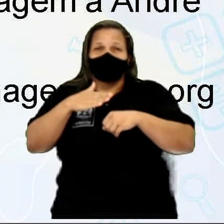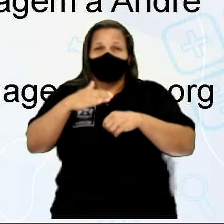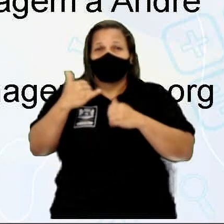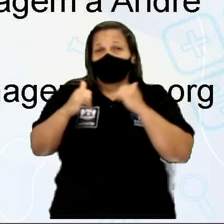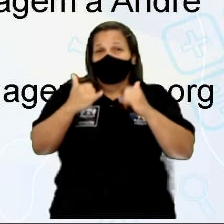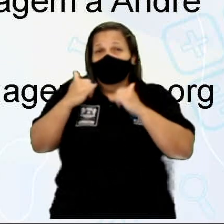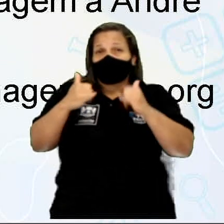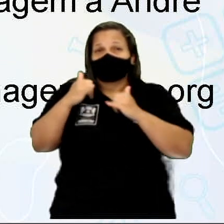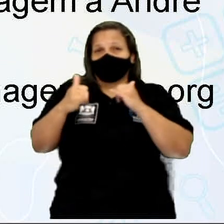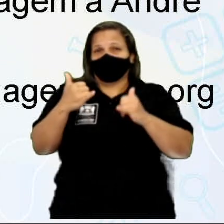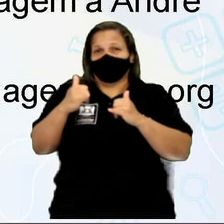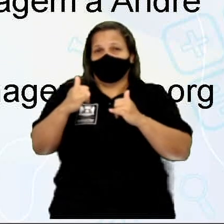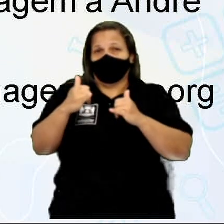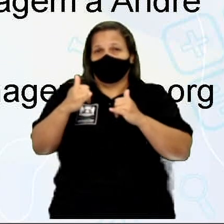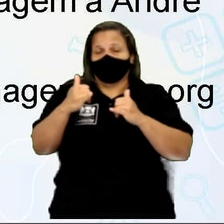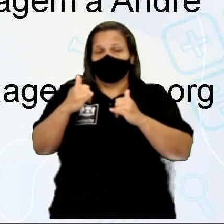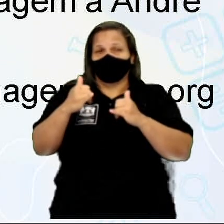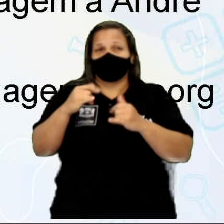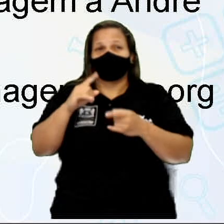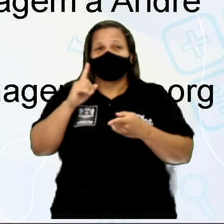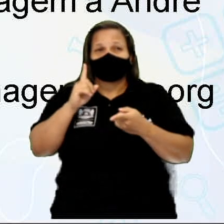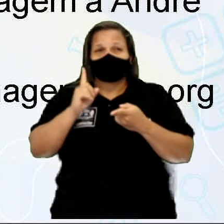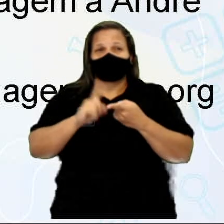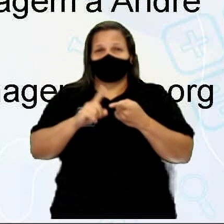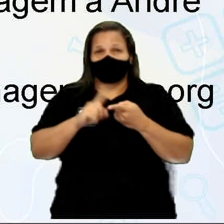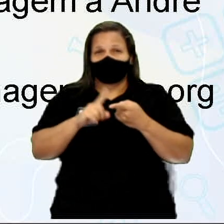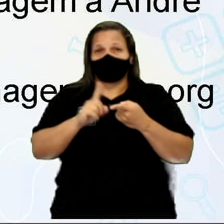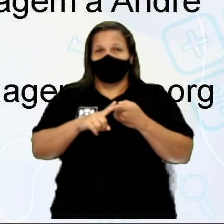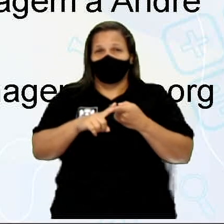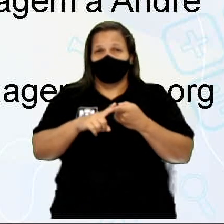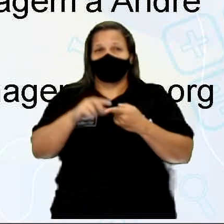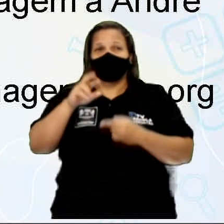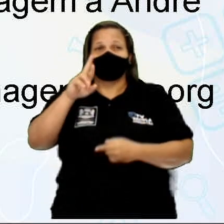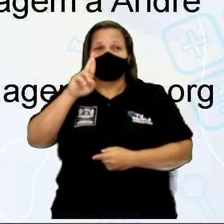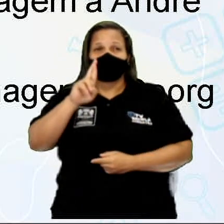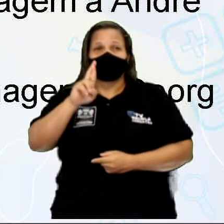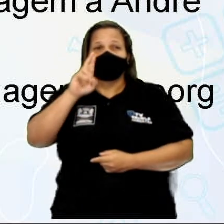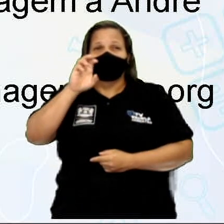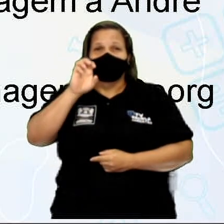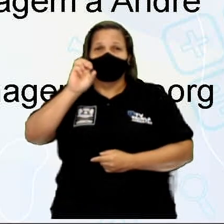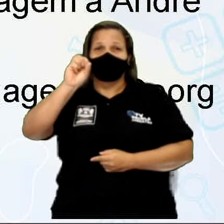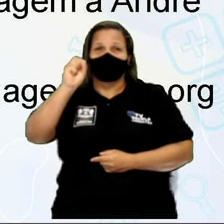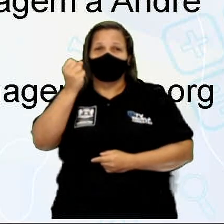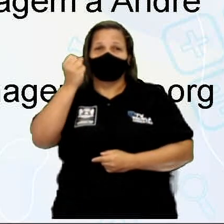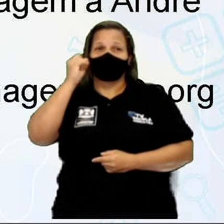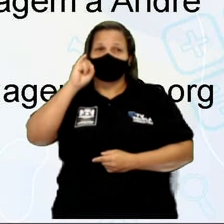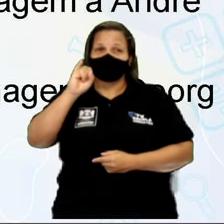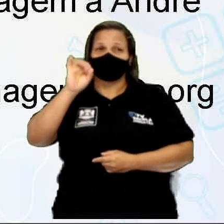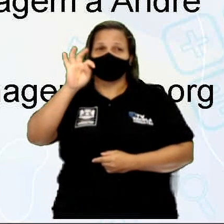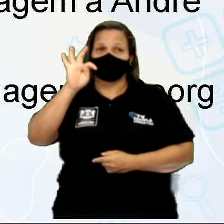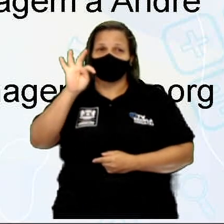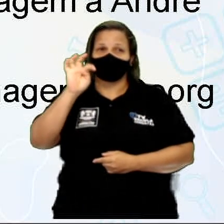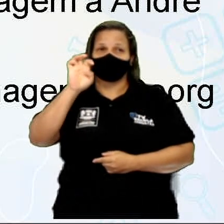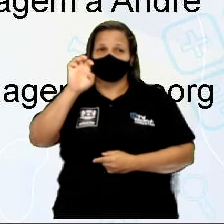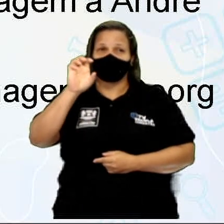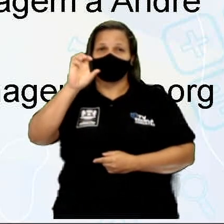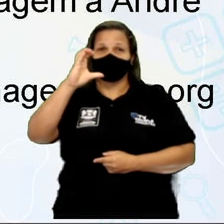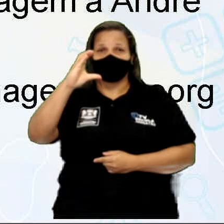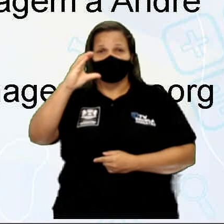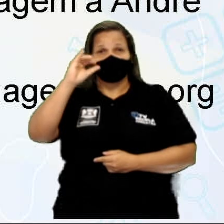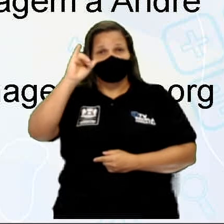-Marie Ampere, e a resistência elétrica, que é a unidade de medida do Ohm,